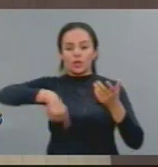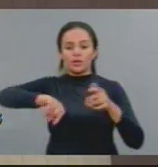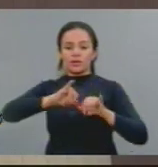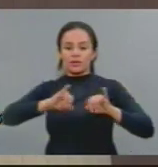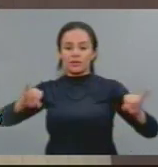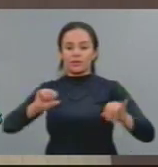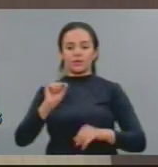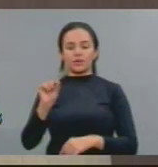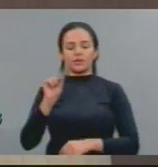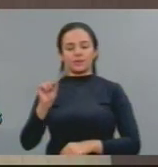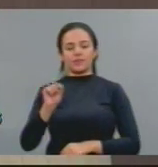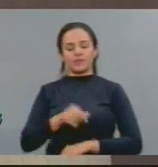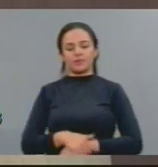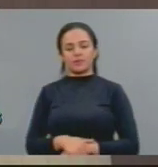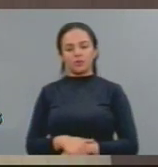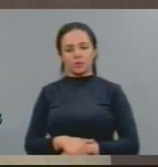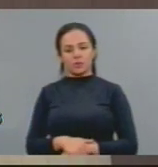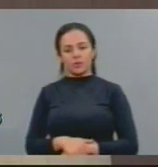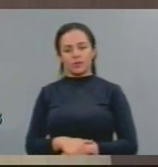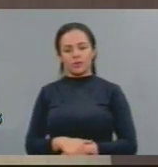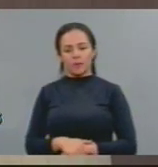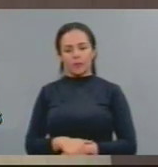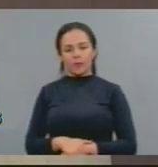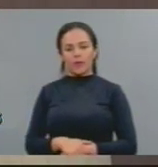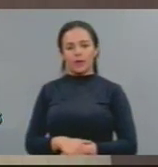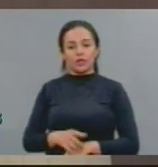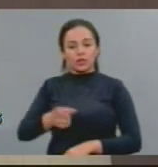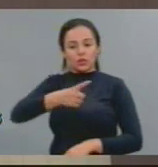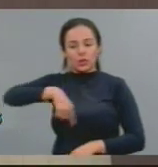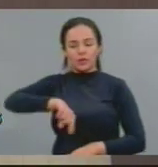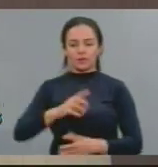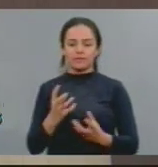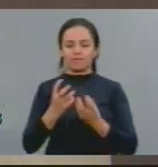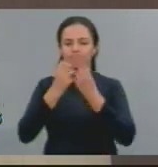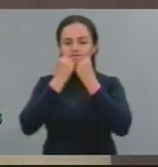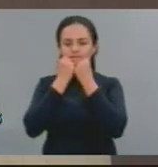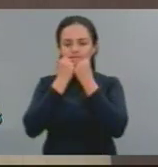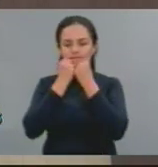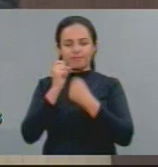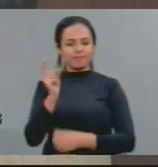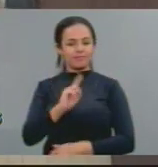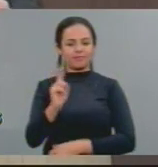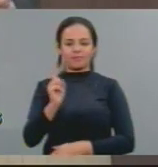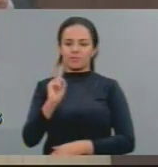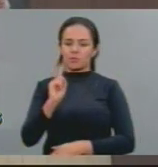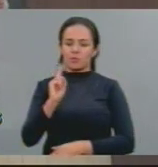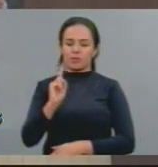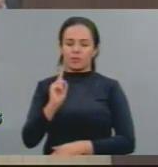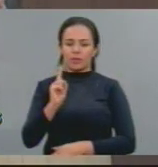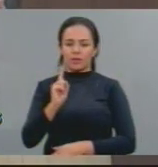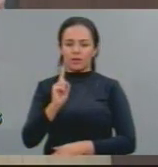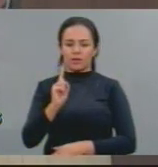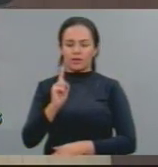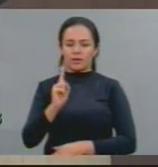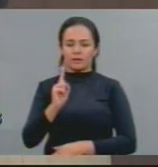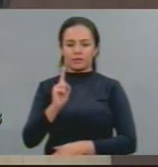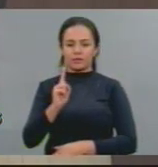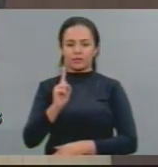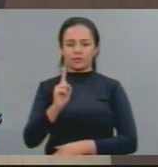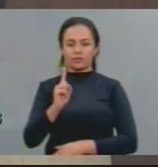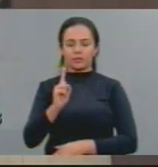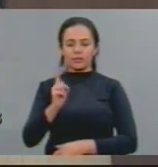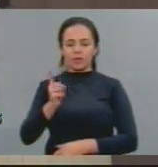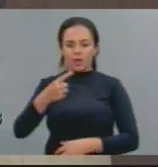nós não nos calaremos, nós não nos